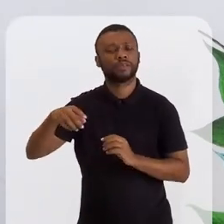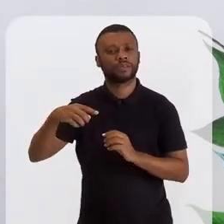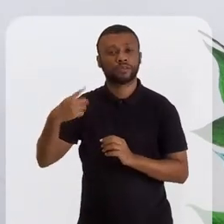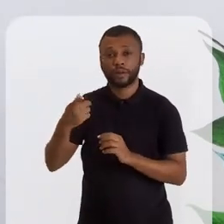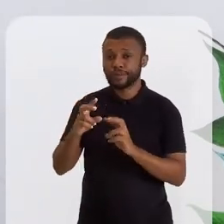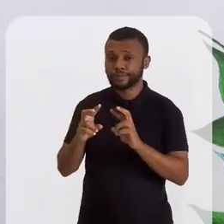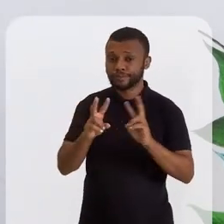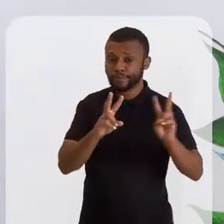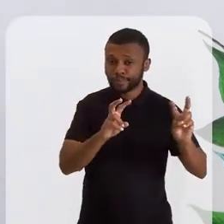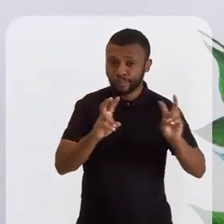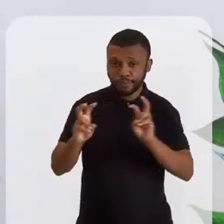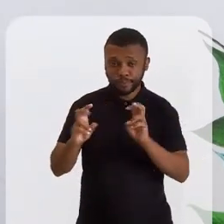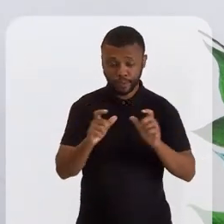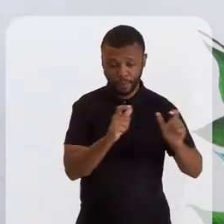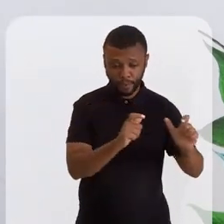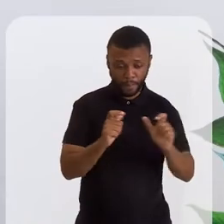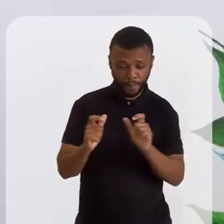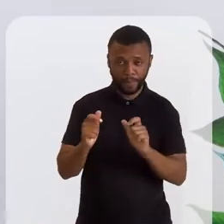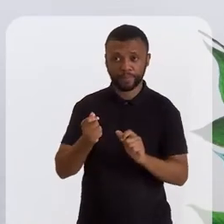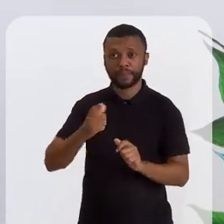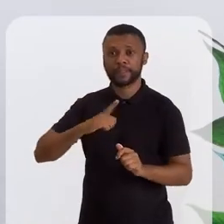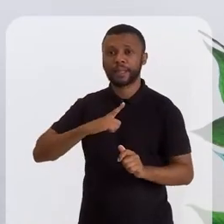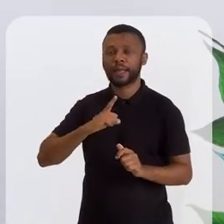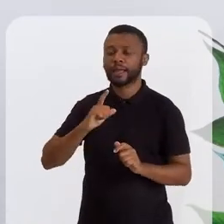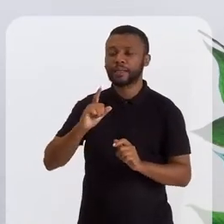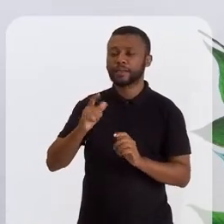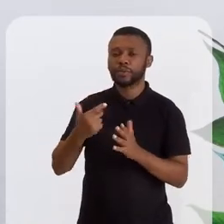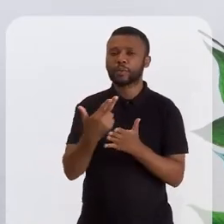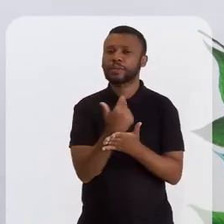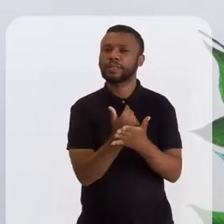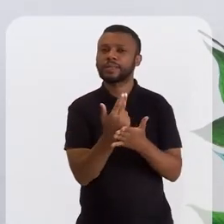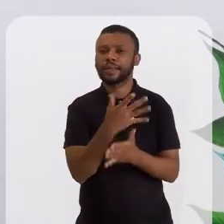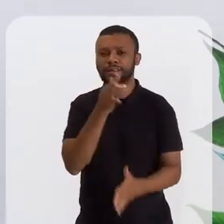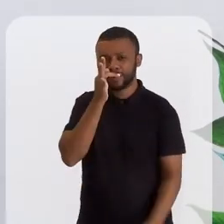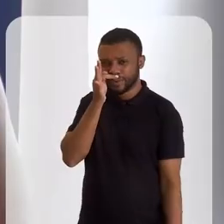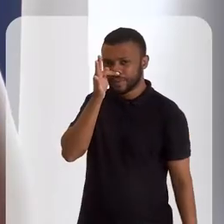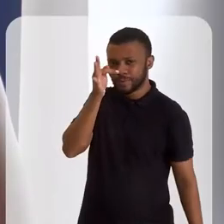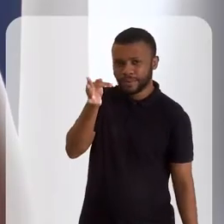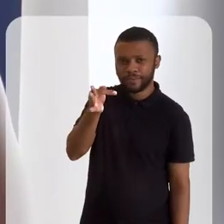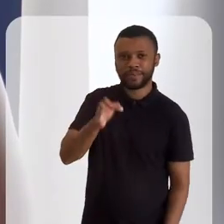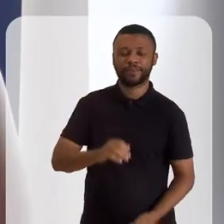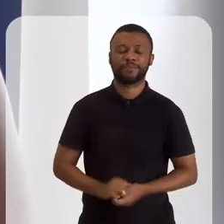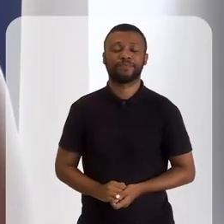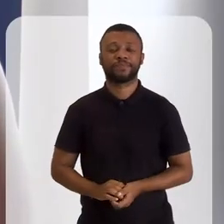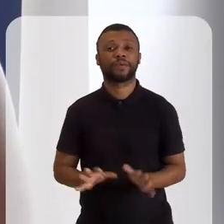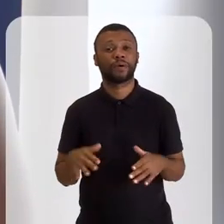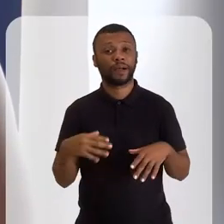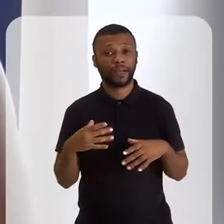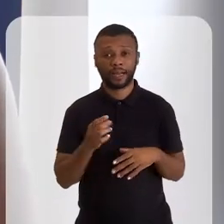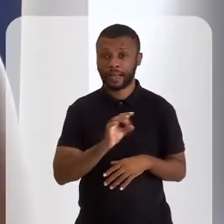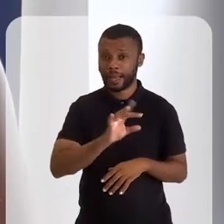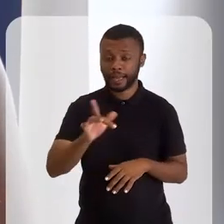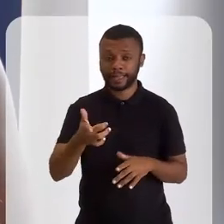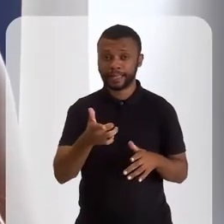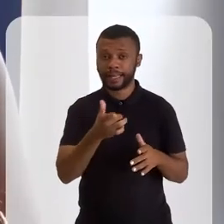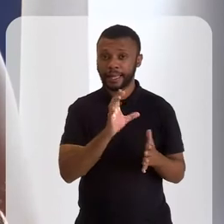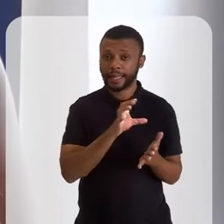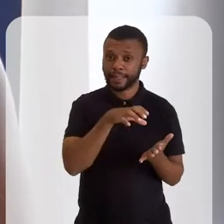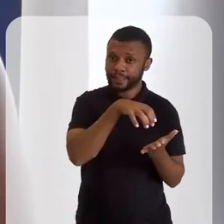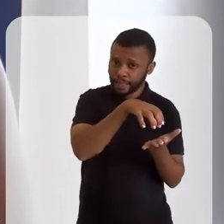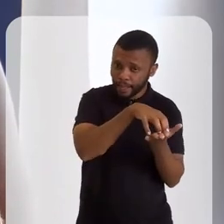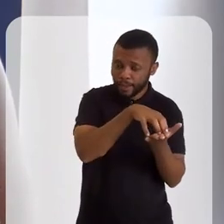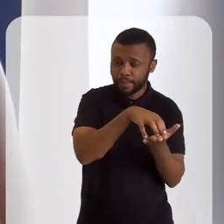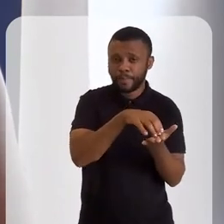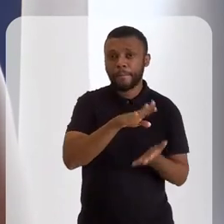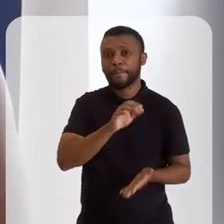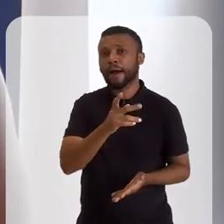de flor? Claro, o jeitinho daquela comunidade onde eles se encontram. Pronto. Cada templo Bahá'í, ele respeita, cara, o